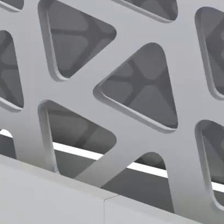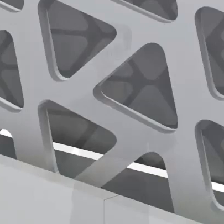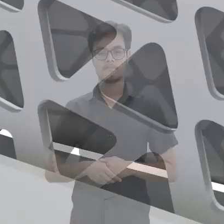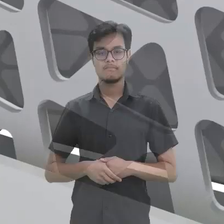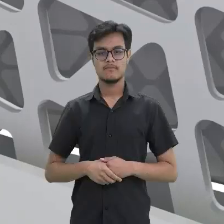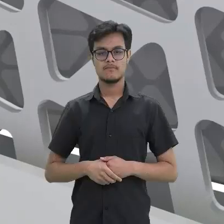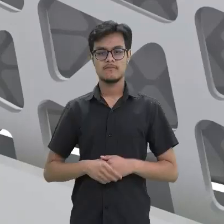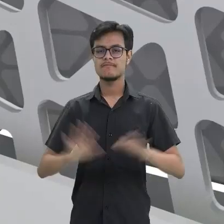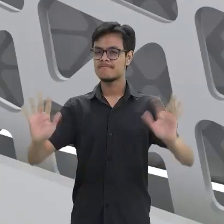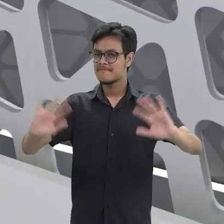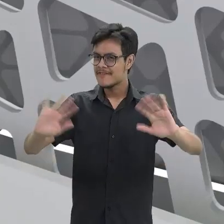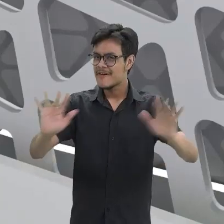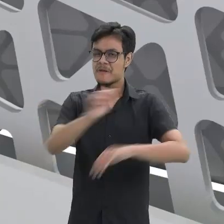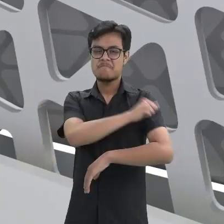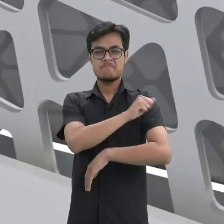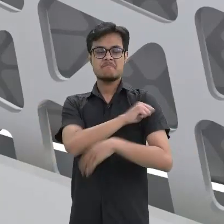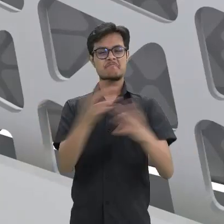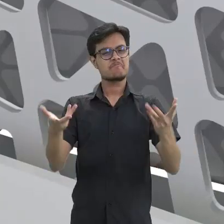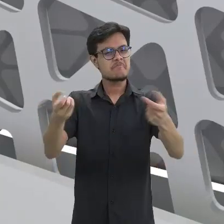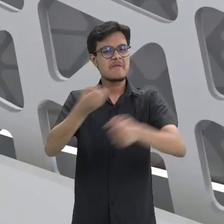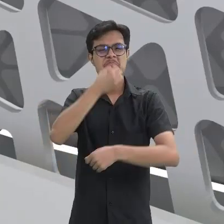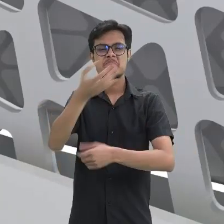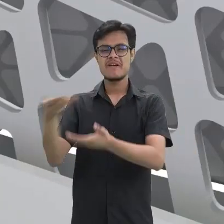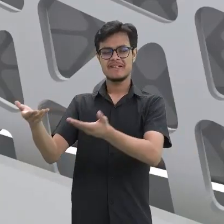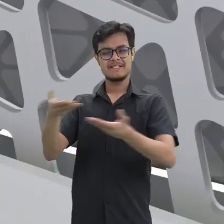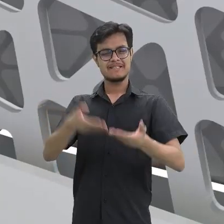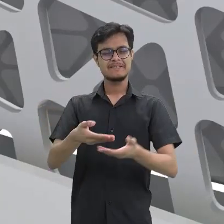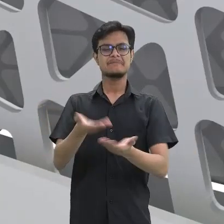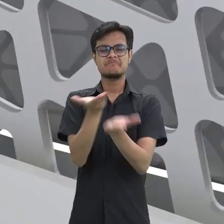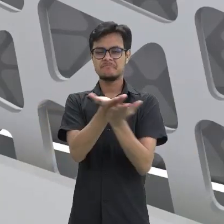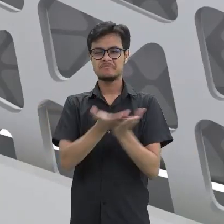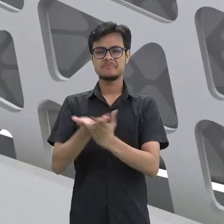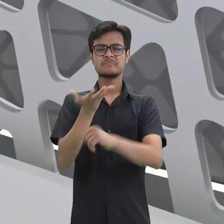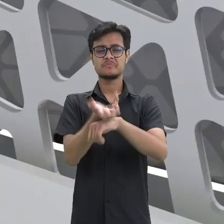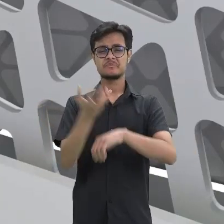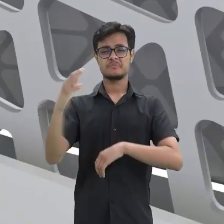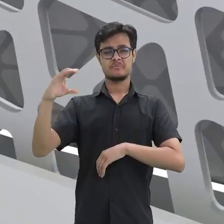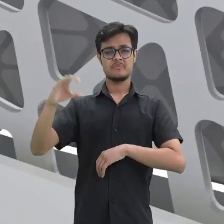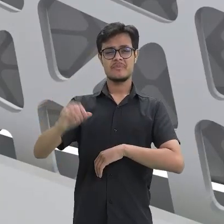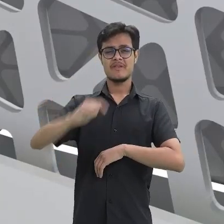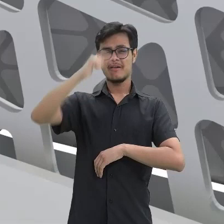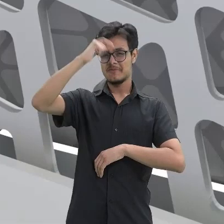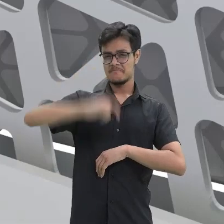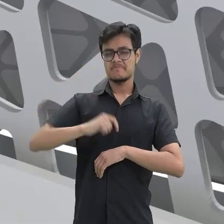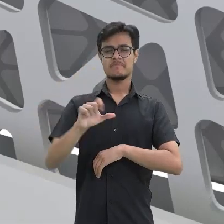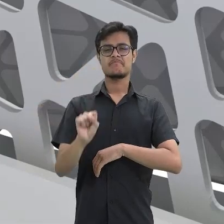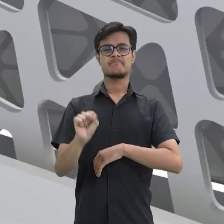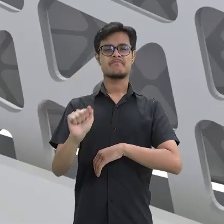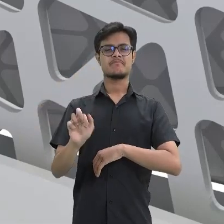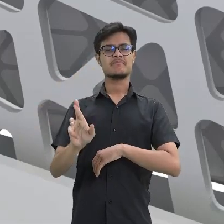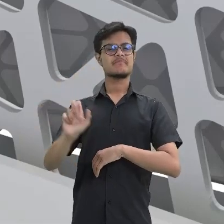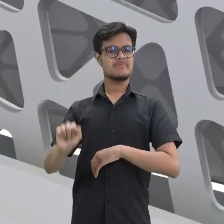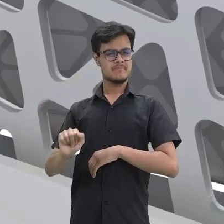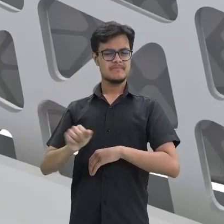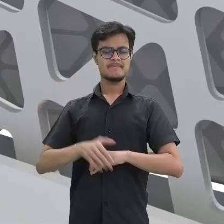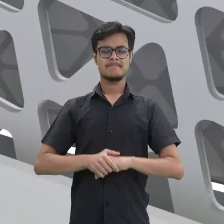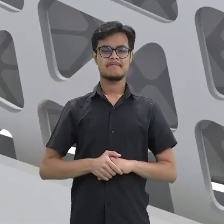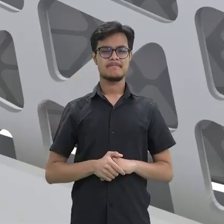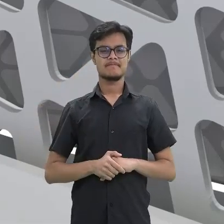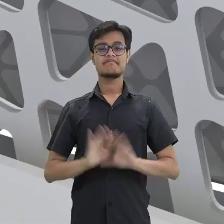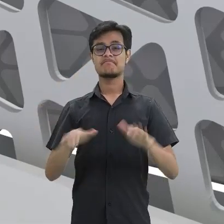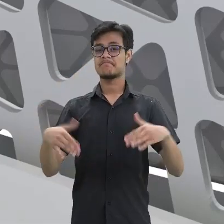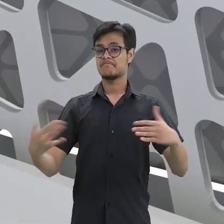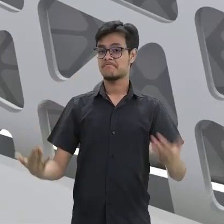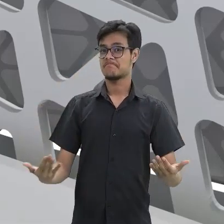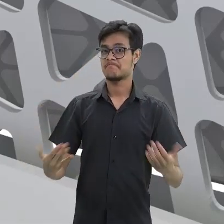Olá, queridos! queridos! Sejam todos bem-vindos à nossa aula de ciências. Eu sou a professora Sara Rinana, estou